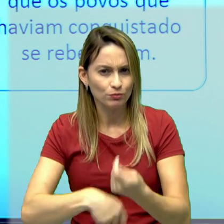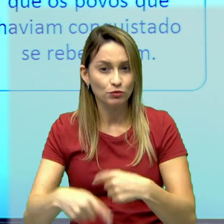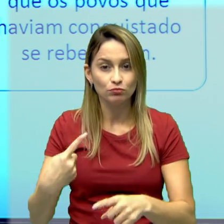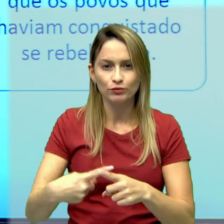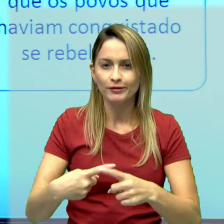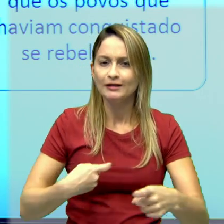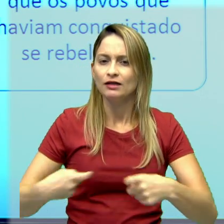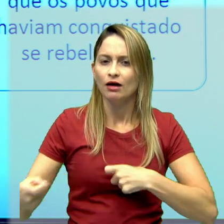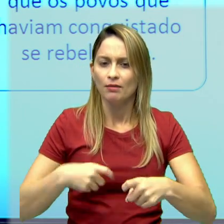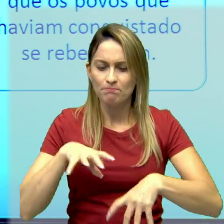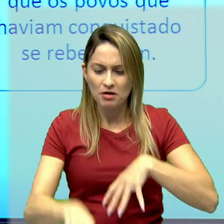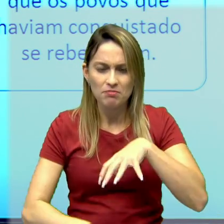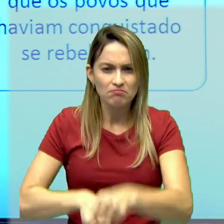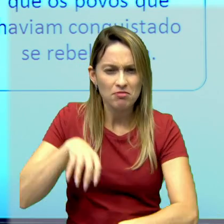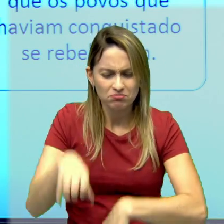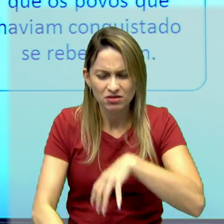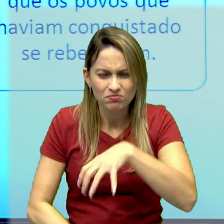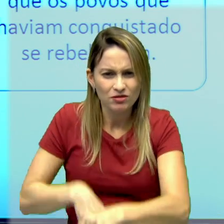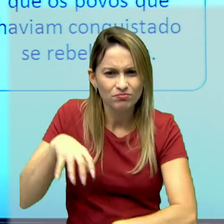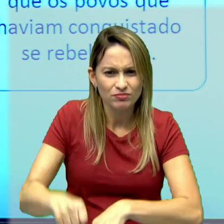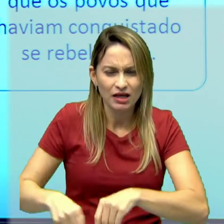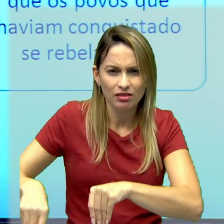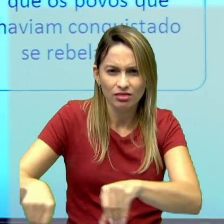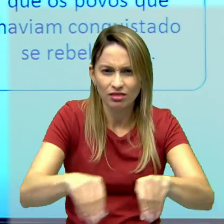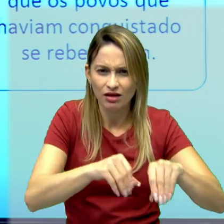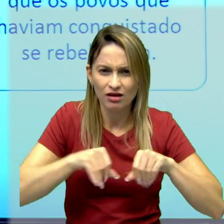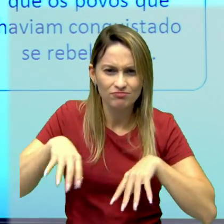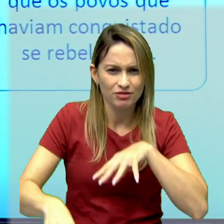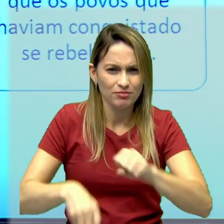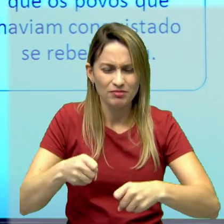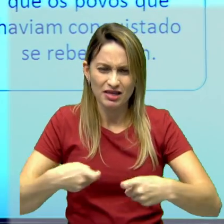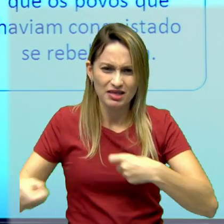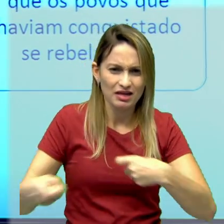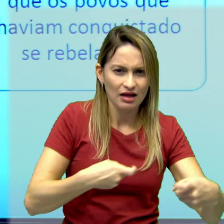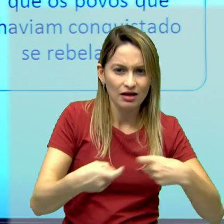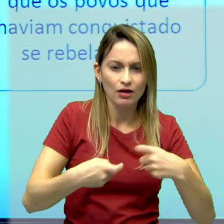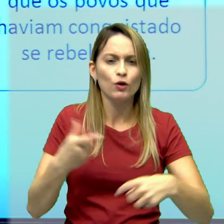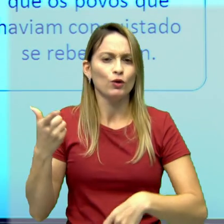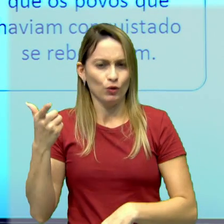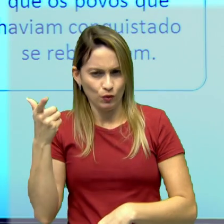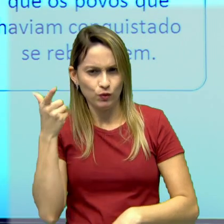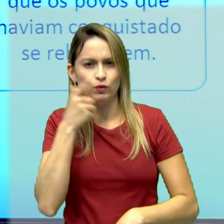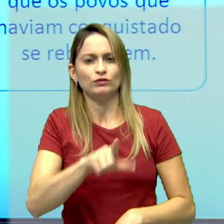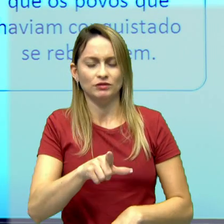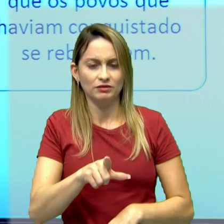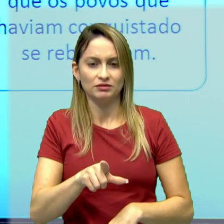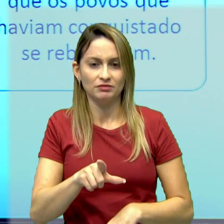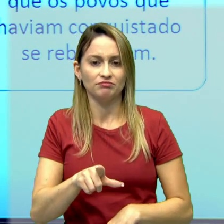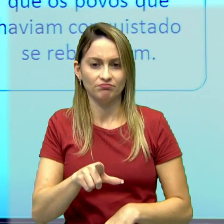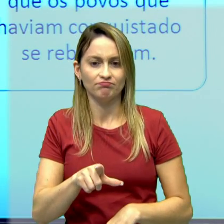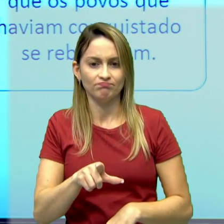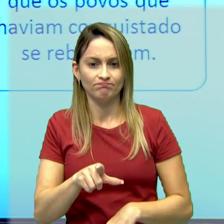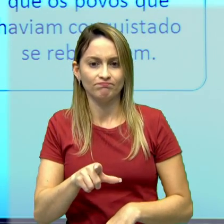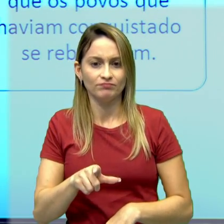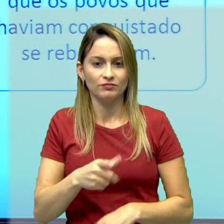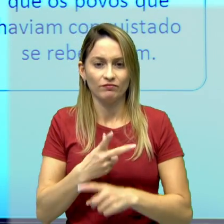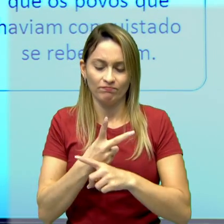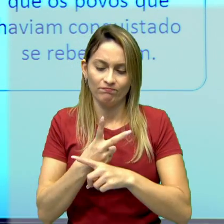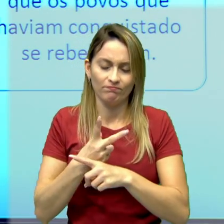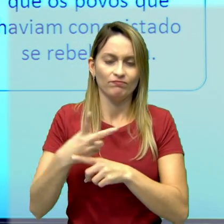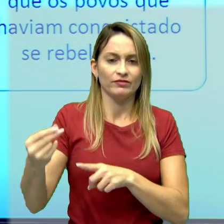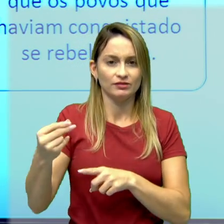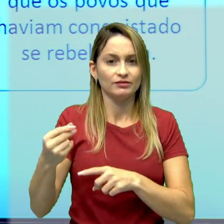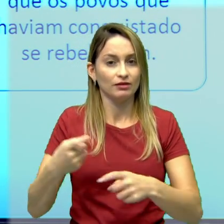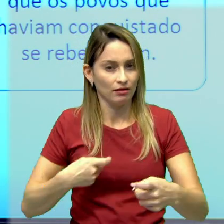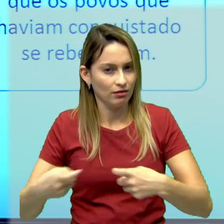econômico, porque é a partir das conquistas desses guerreiros espartanos que Esparta conseguiu, por exemplo, ganhar a